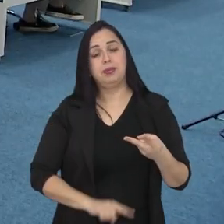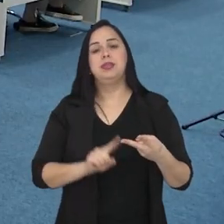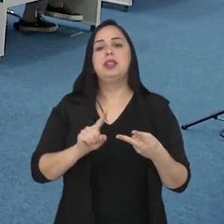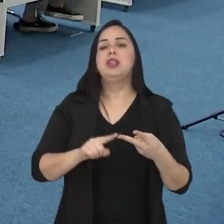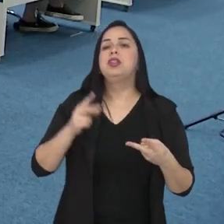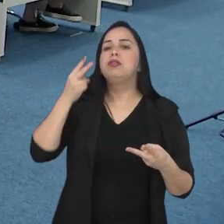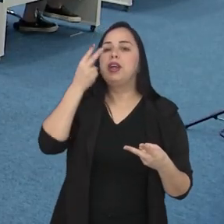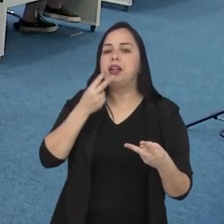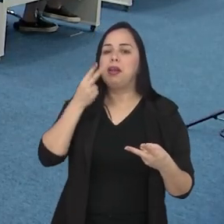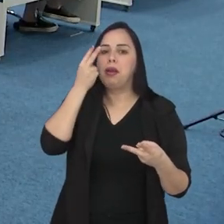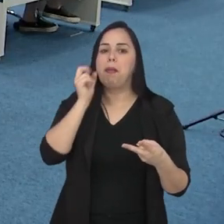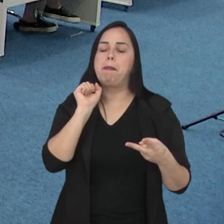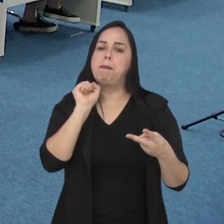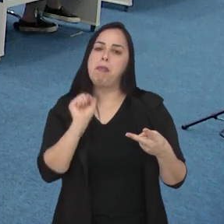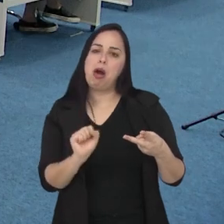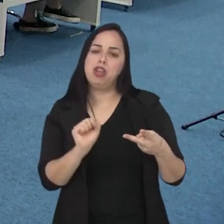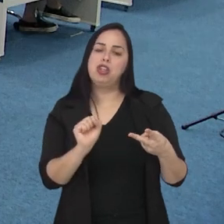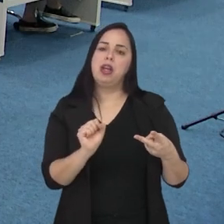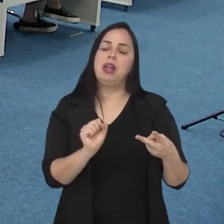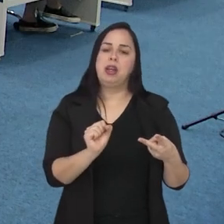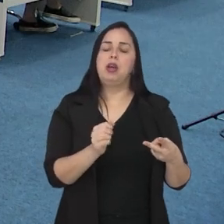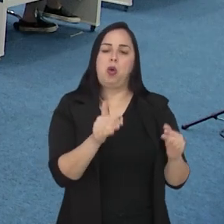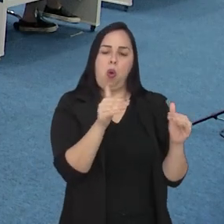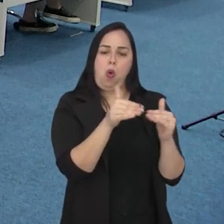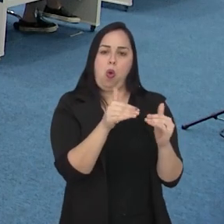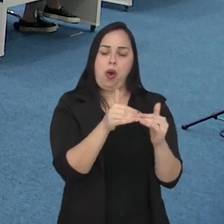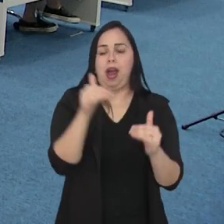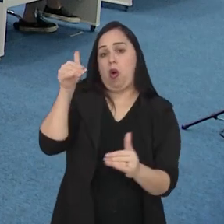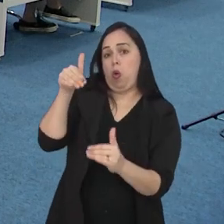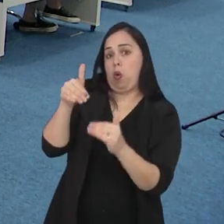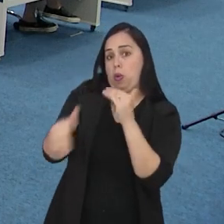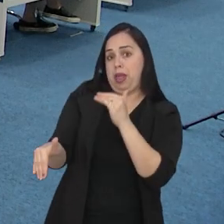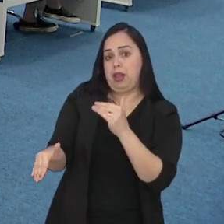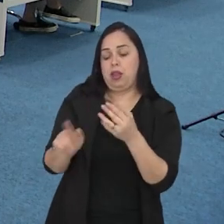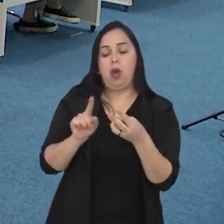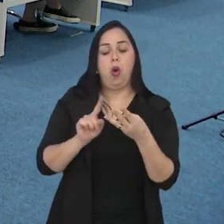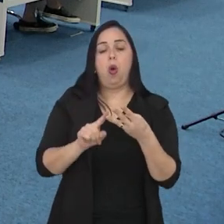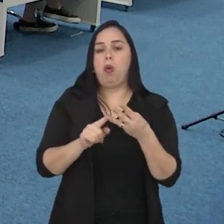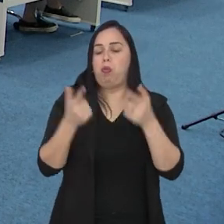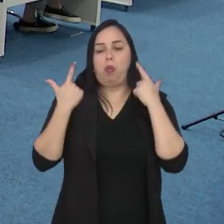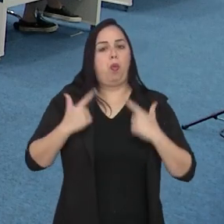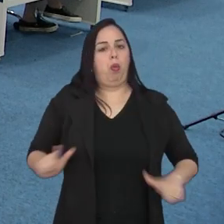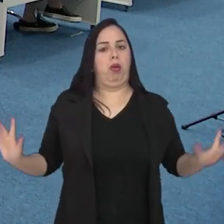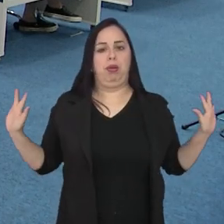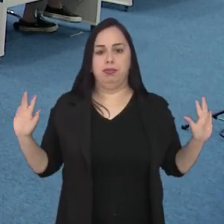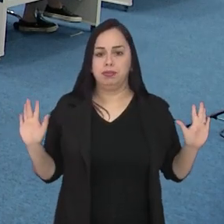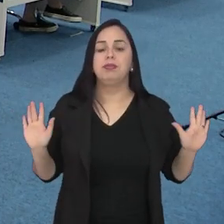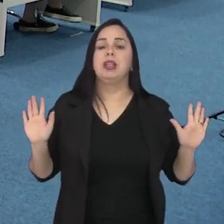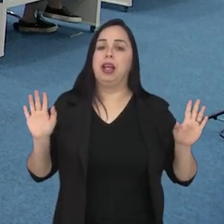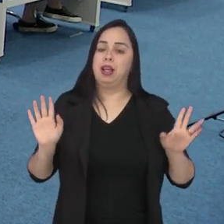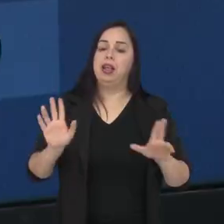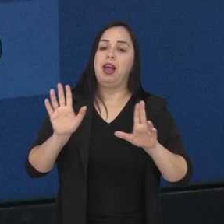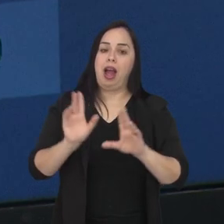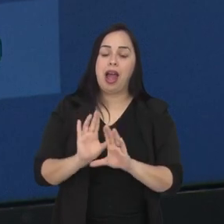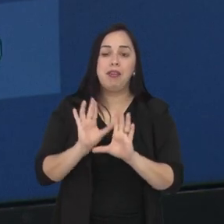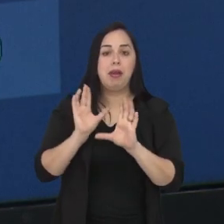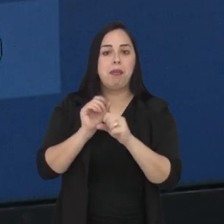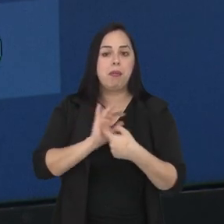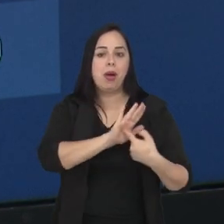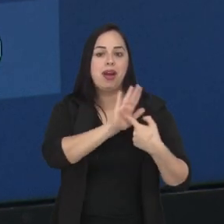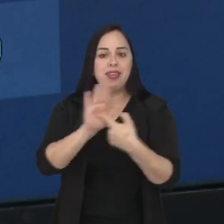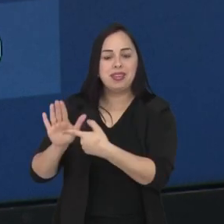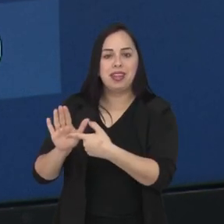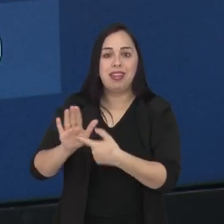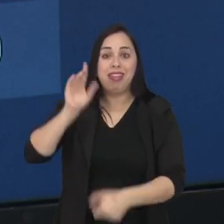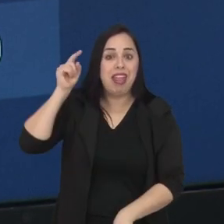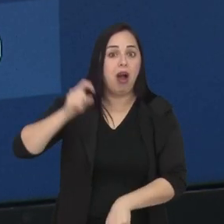sequência, os parlamentares podem se posicionar a favor, contrários ou se absterem do voto. O resultado